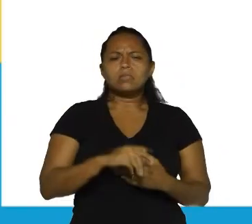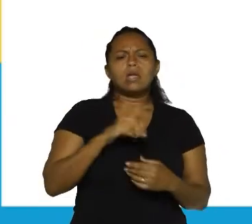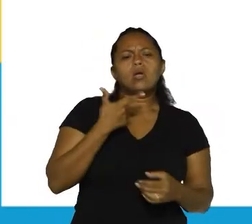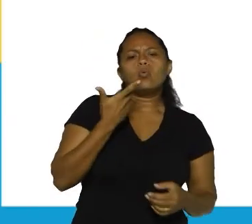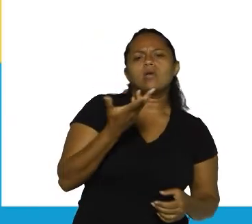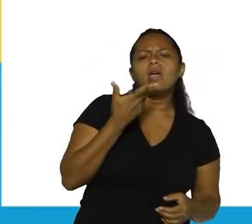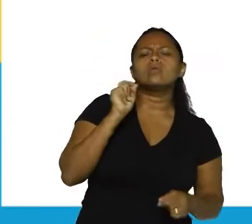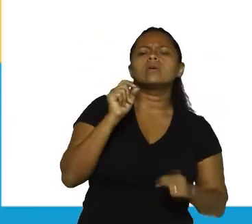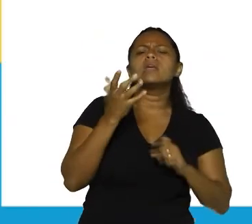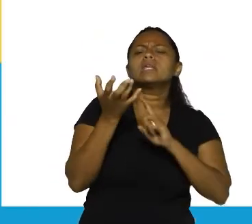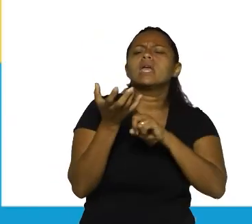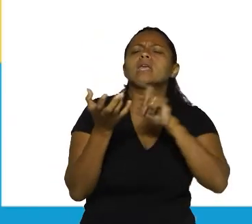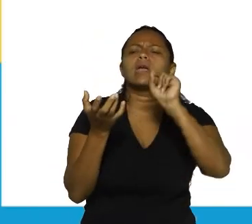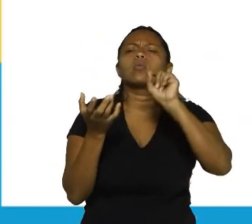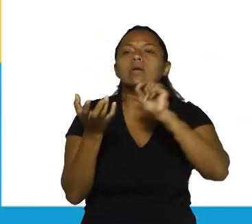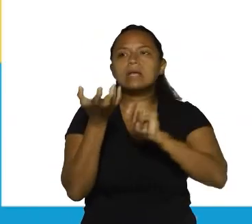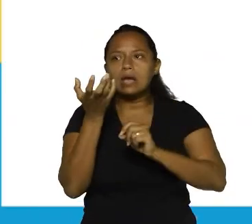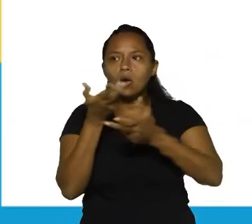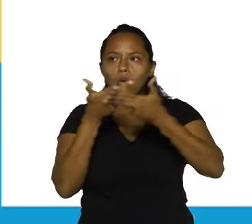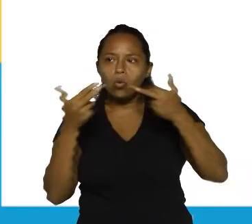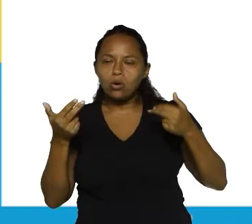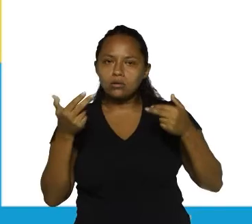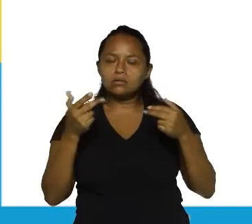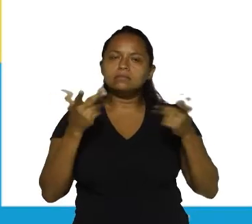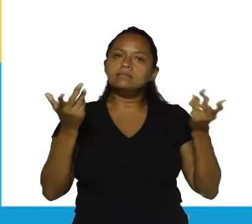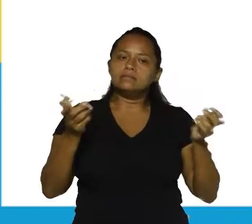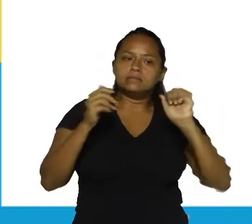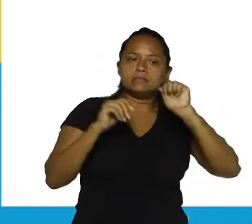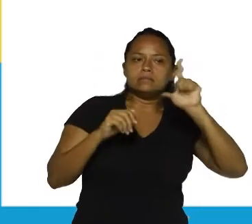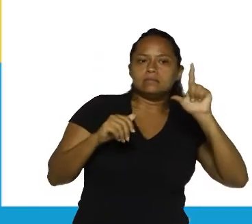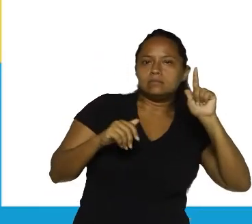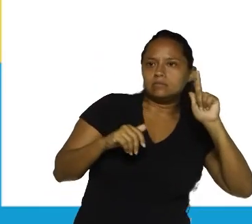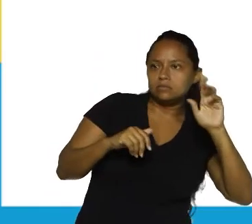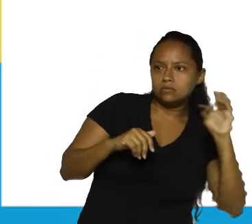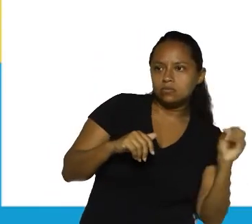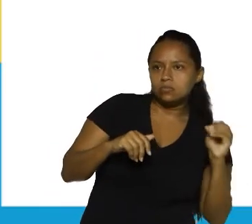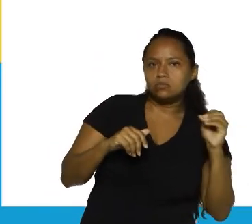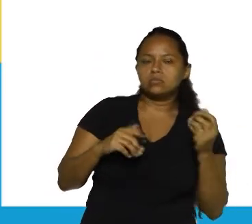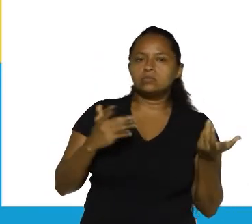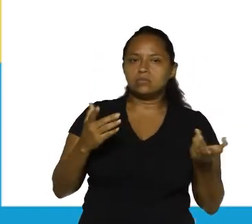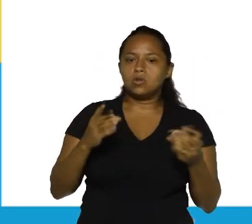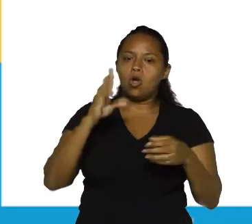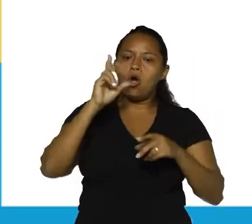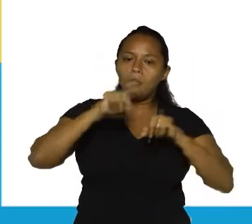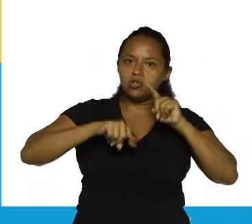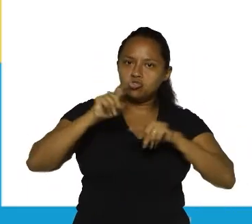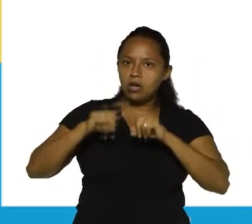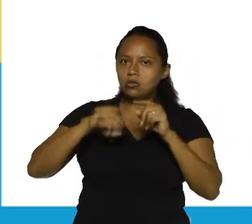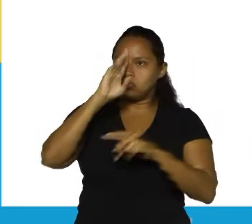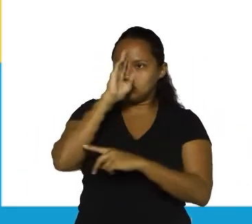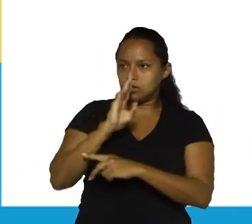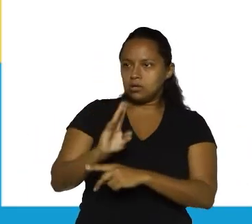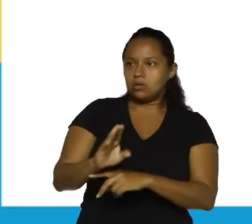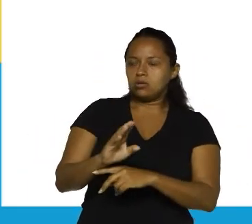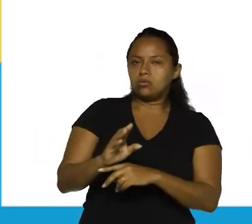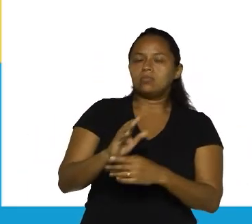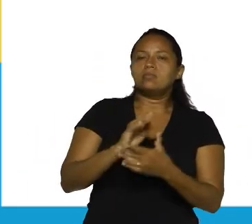Objeto direto. Então, a oração está atuando como objeto direto. Ela é uma subordinada